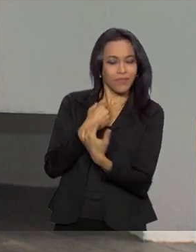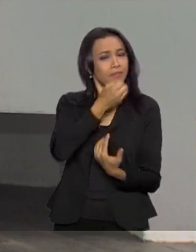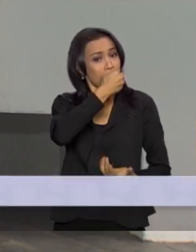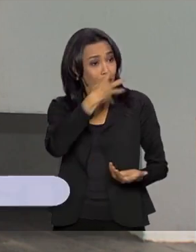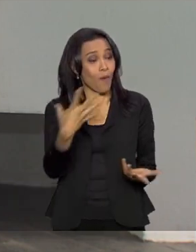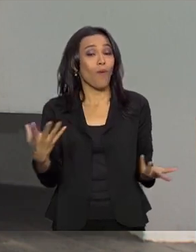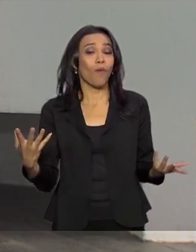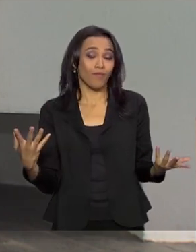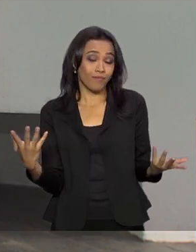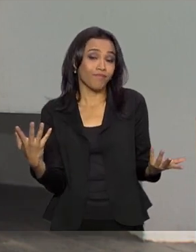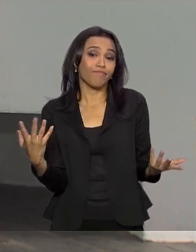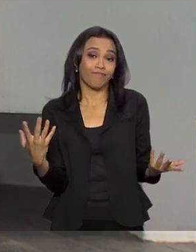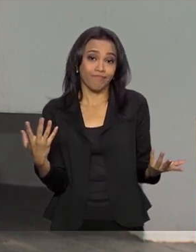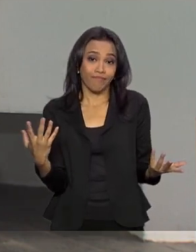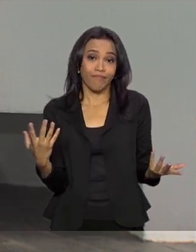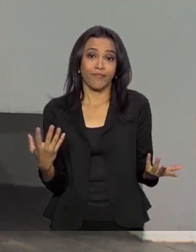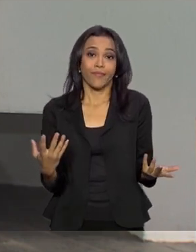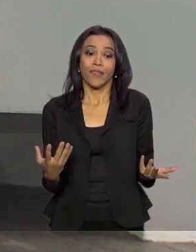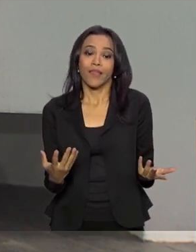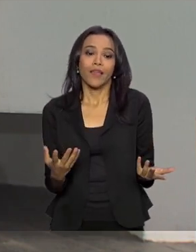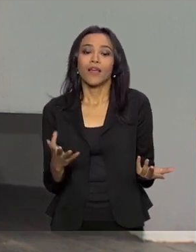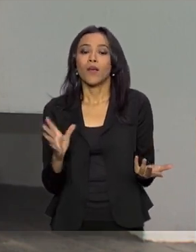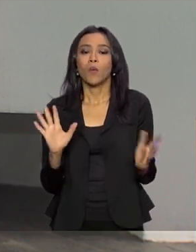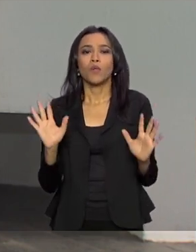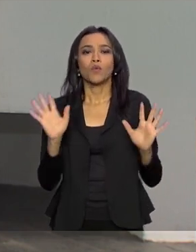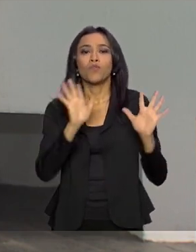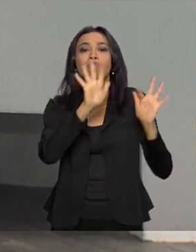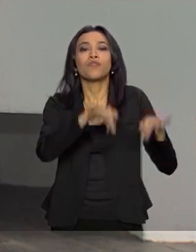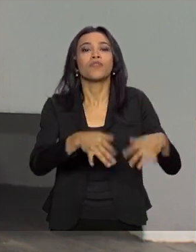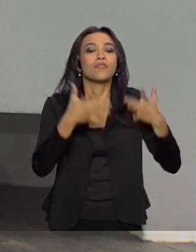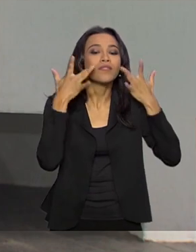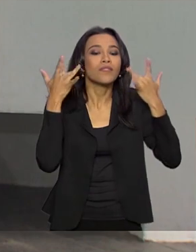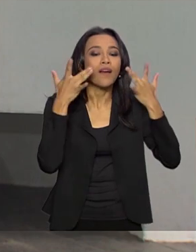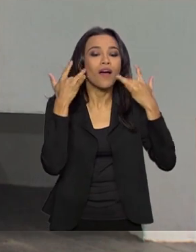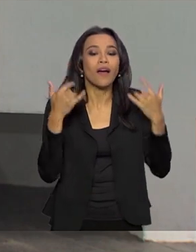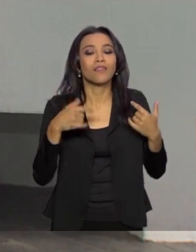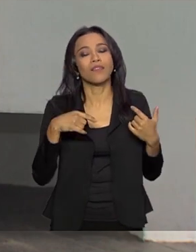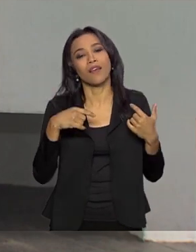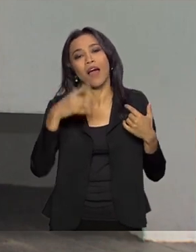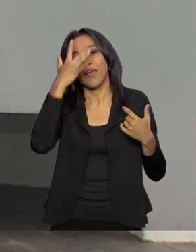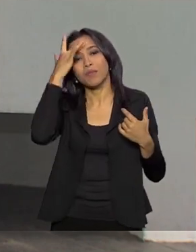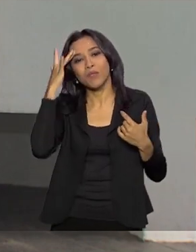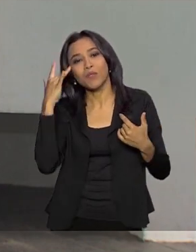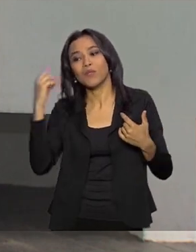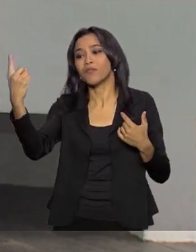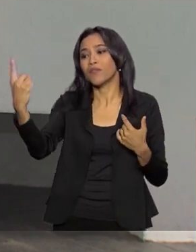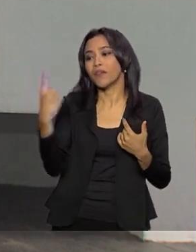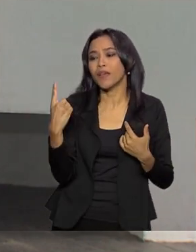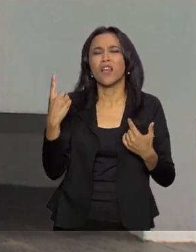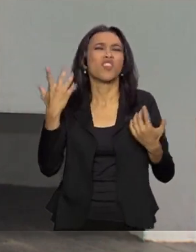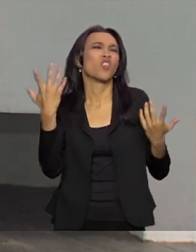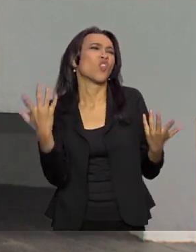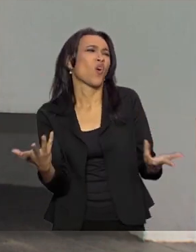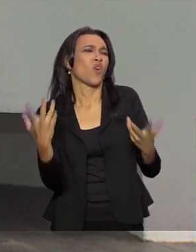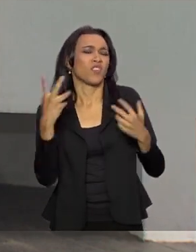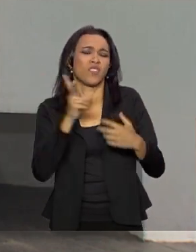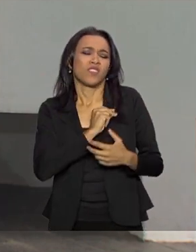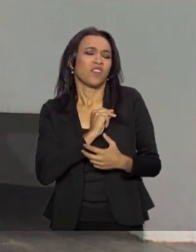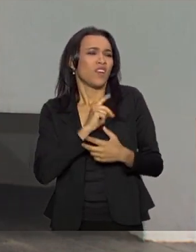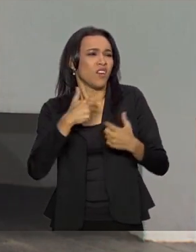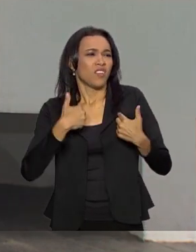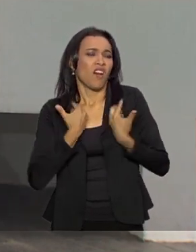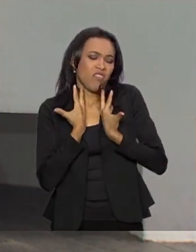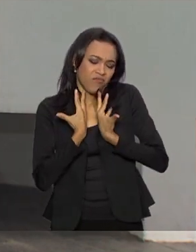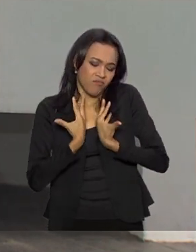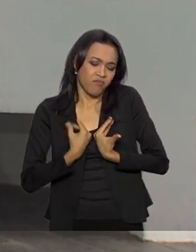gente, sabe, quando acaba a peça e as pessoas se puxam. eu estava tão amargurada, eu vim ver a